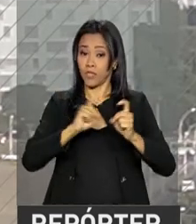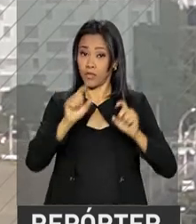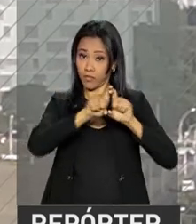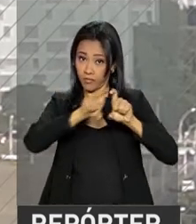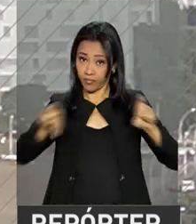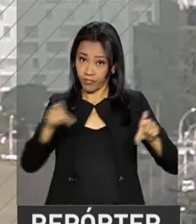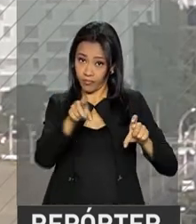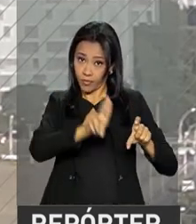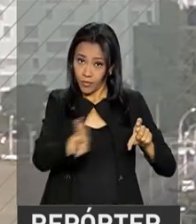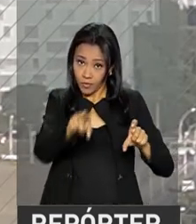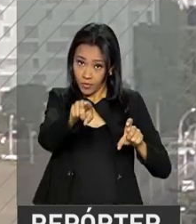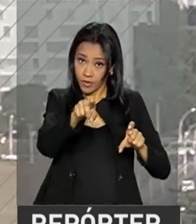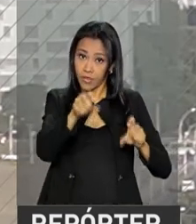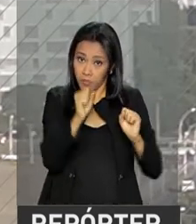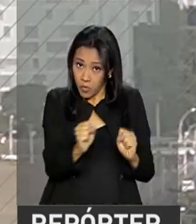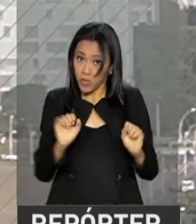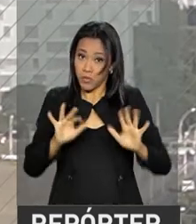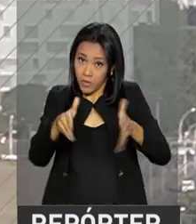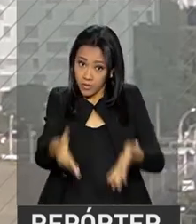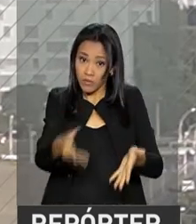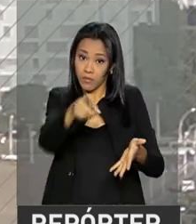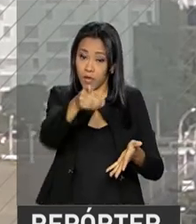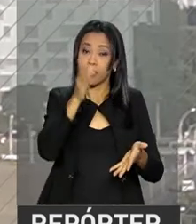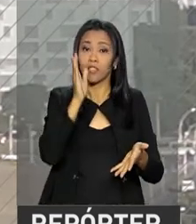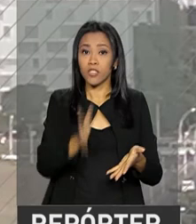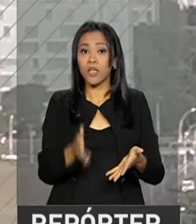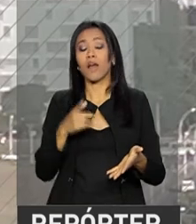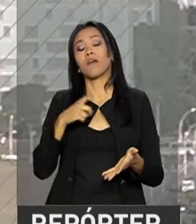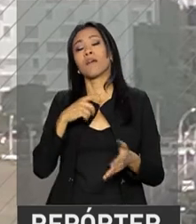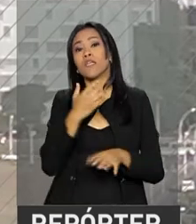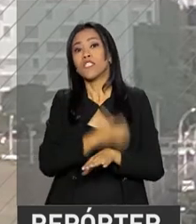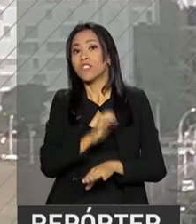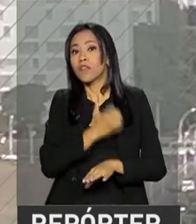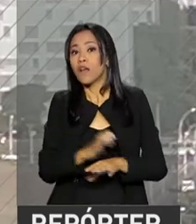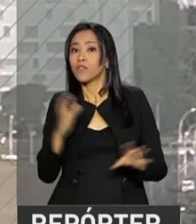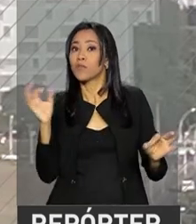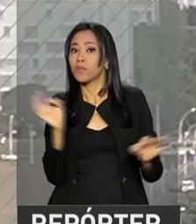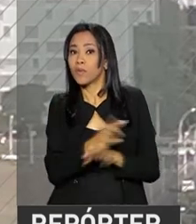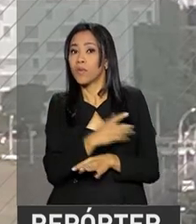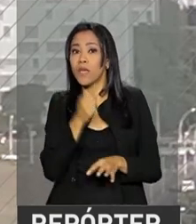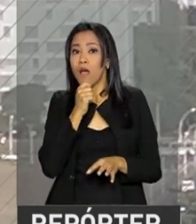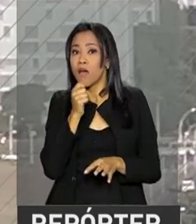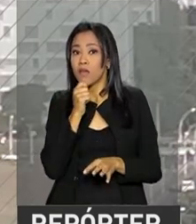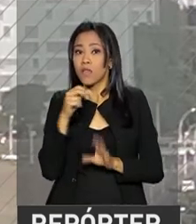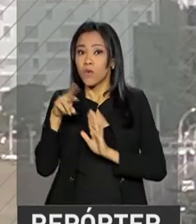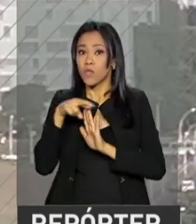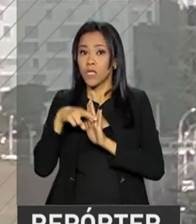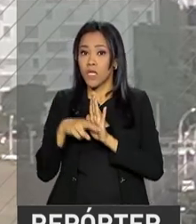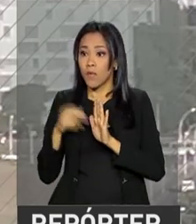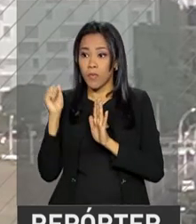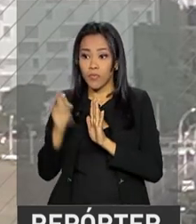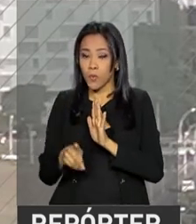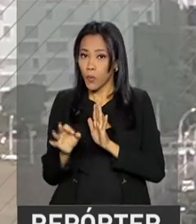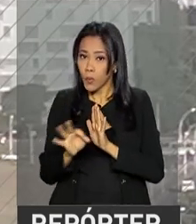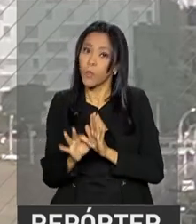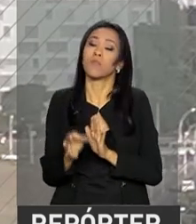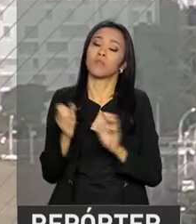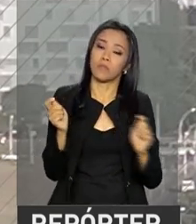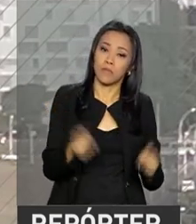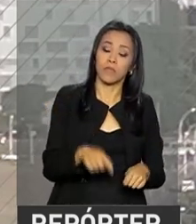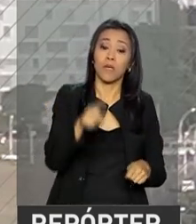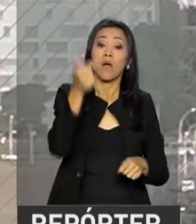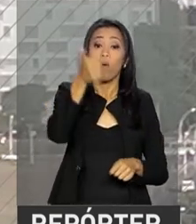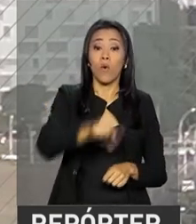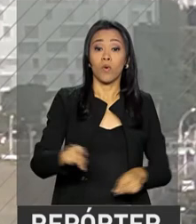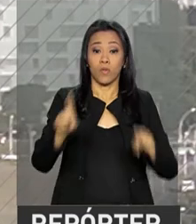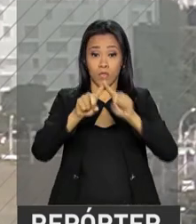autarquias, que já tenham concluído o estágio probatório e não tenham completado os critérios para aposentadoria. Servidores públicos